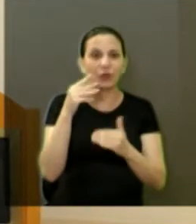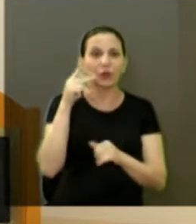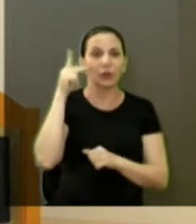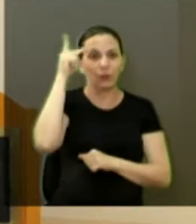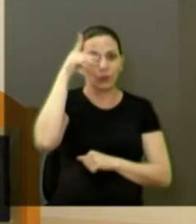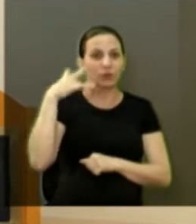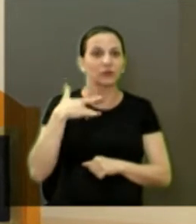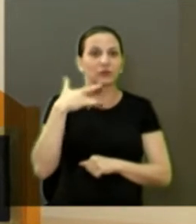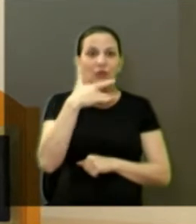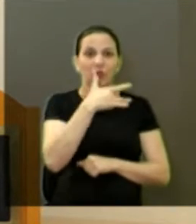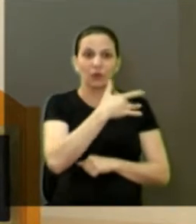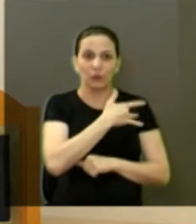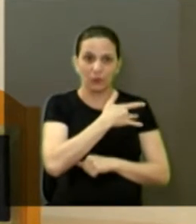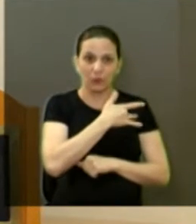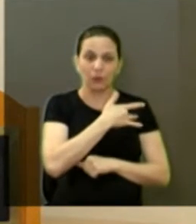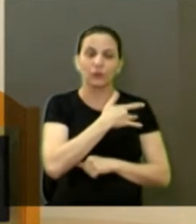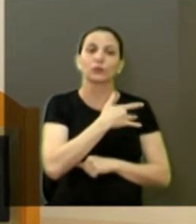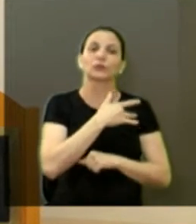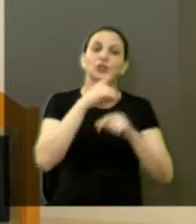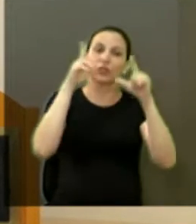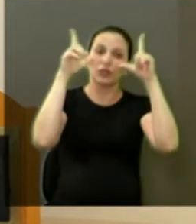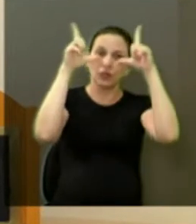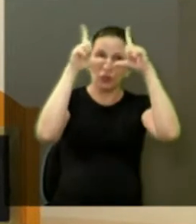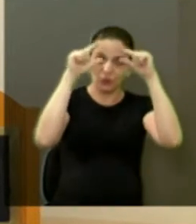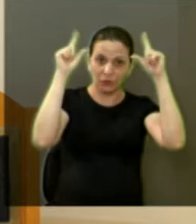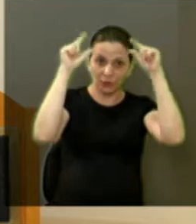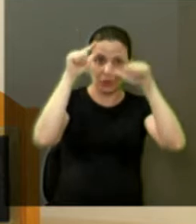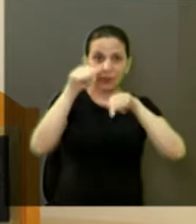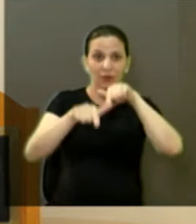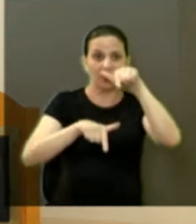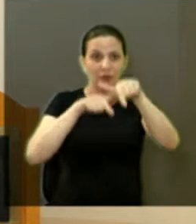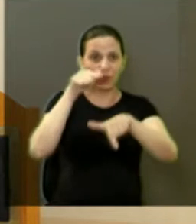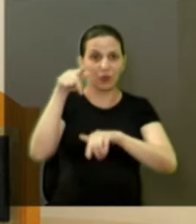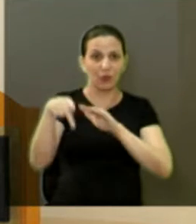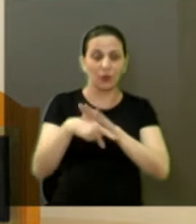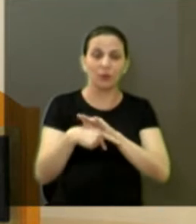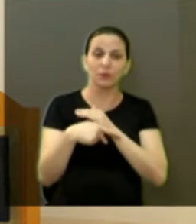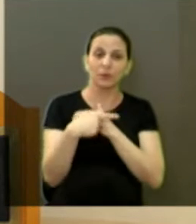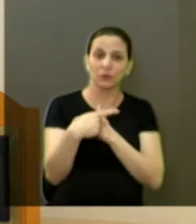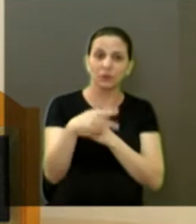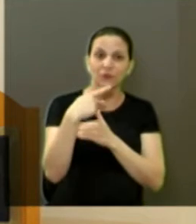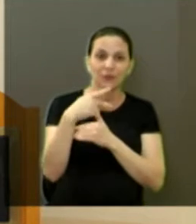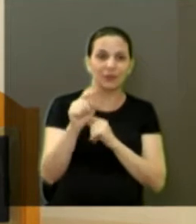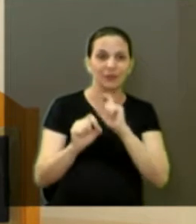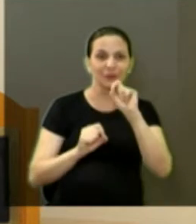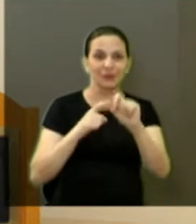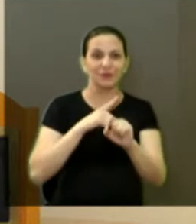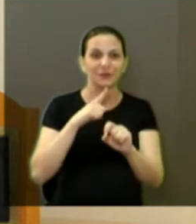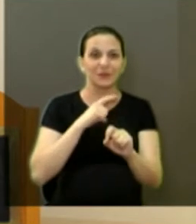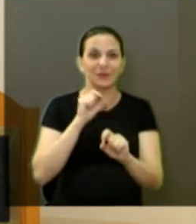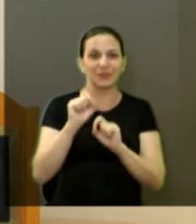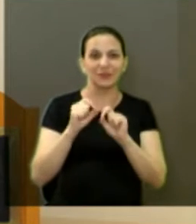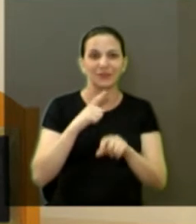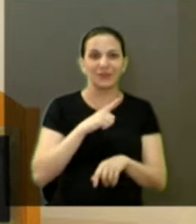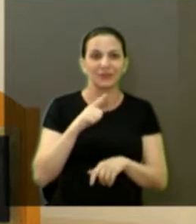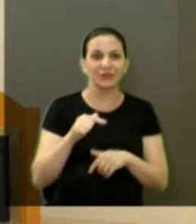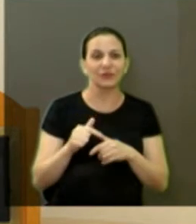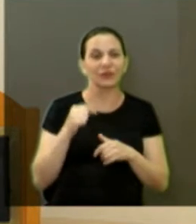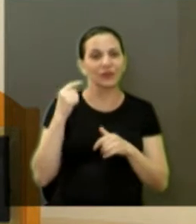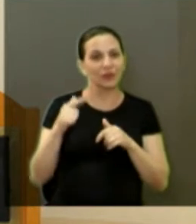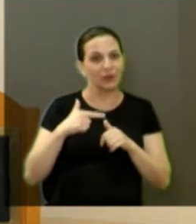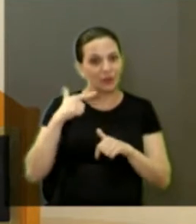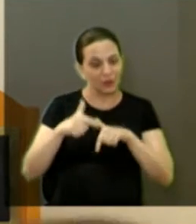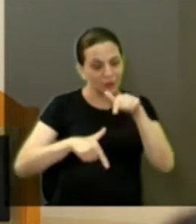saúde, as enfermeiras por fazer esse trabalho, além do trabalho delas, um trabalho social de uma importância